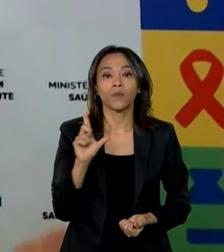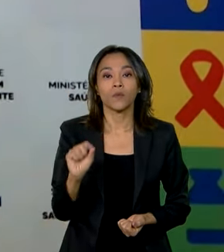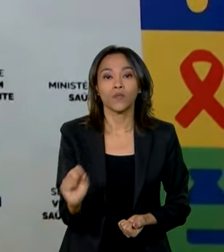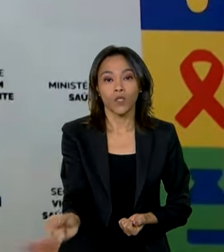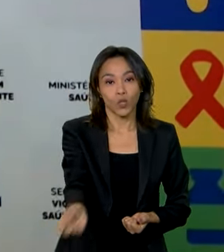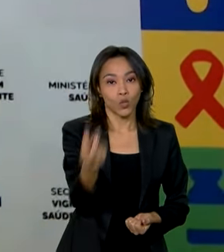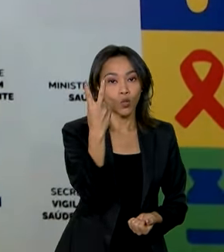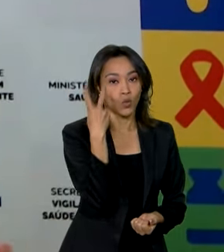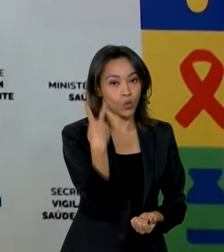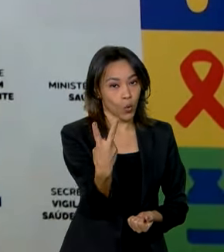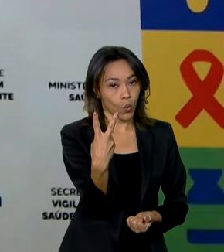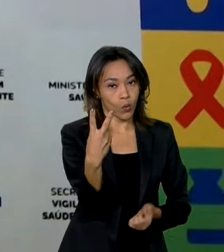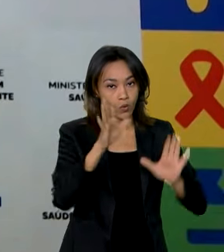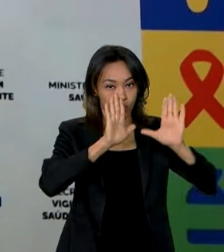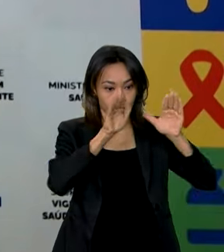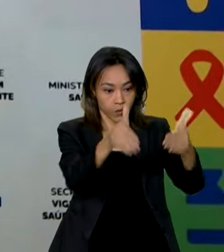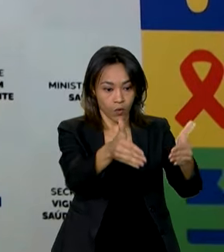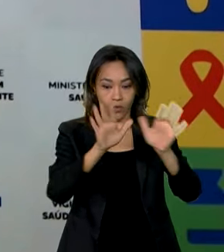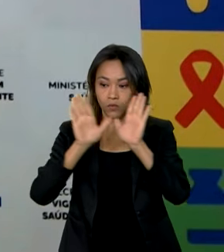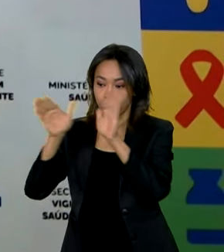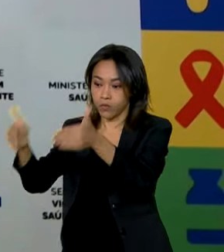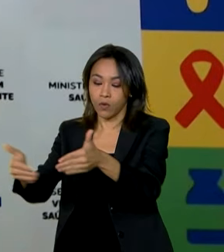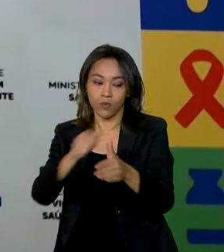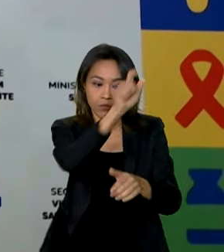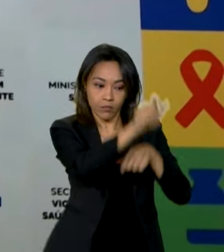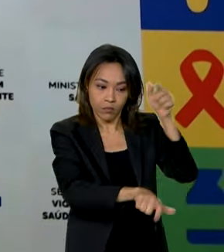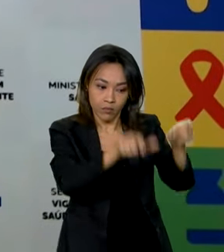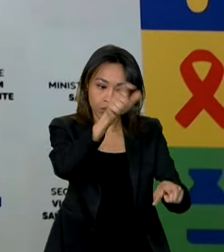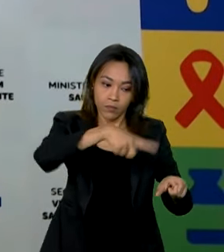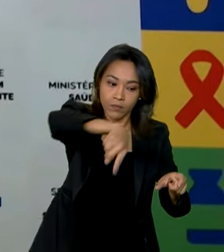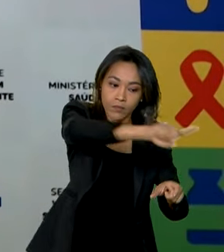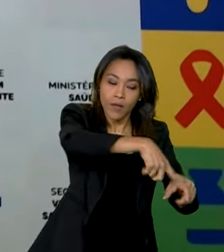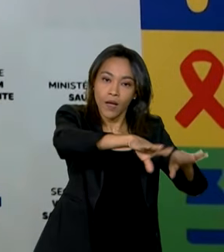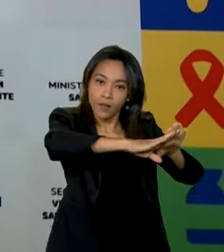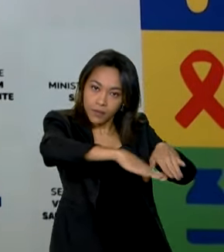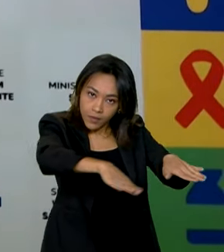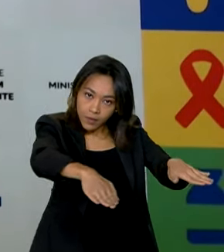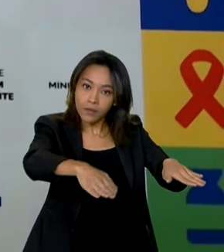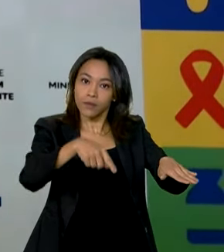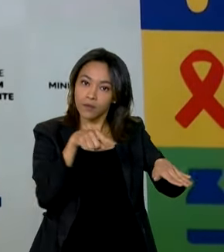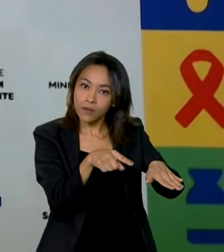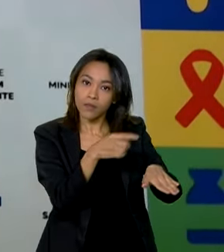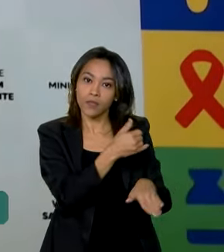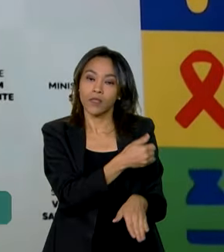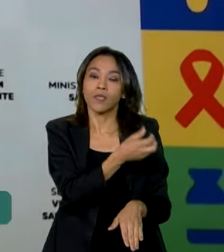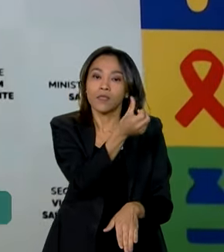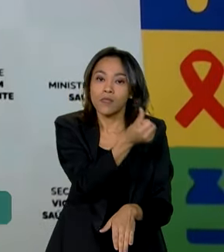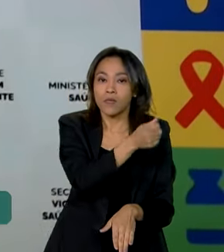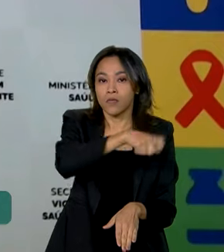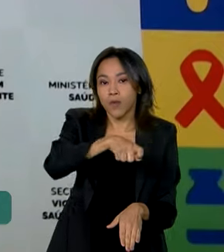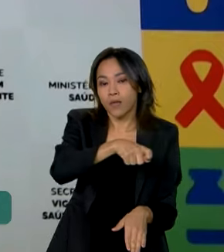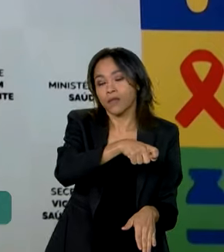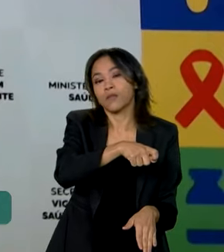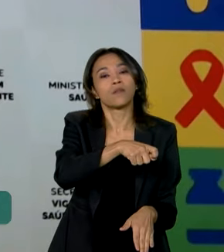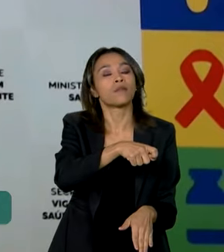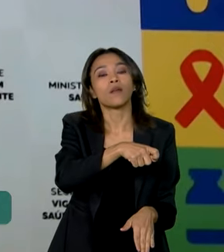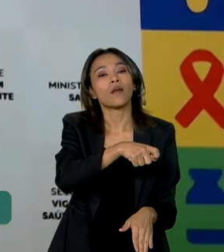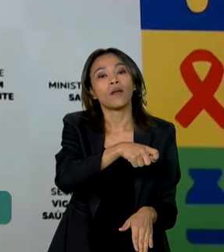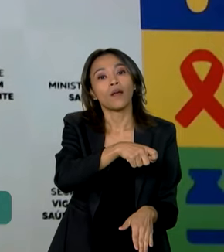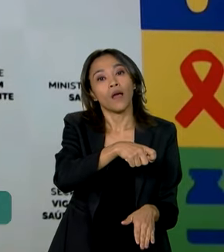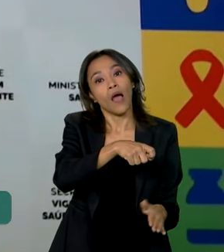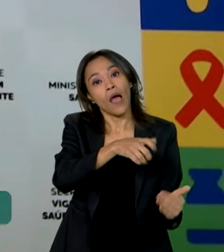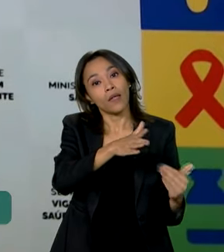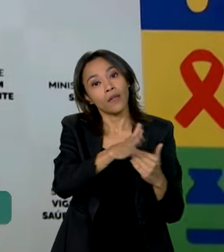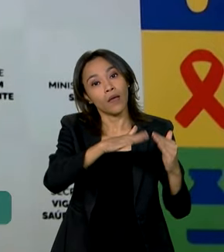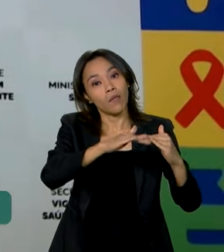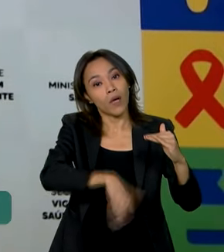são dois públicos diferentes, né? Nós estamos vacinando as crianças de 6 meses, 6 meses a menor